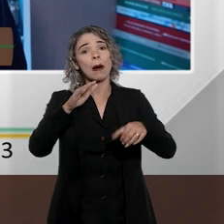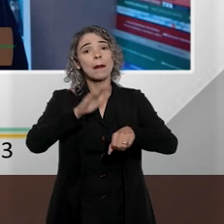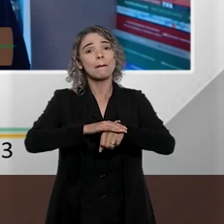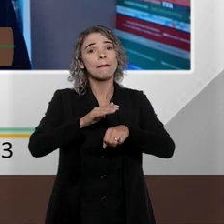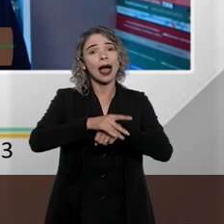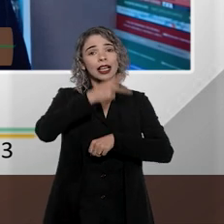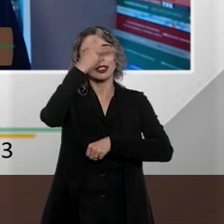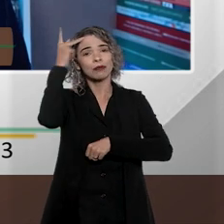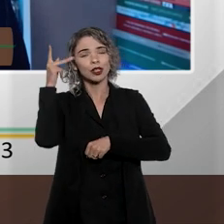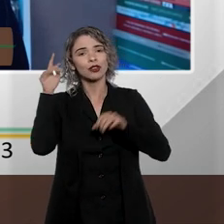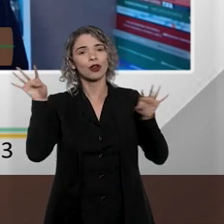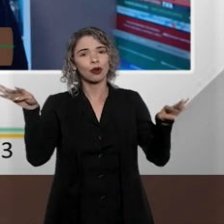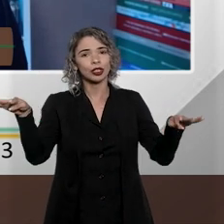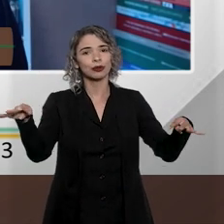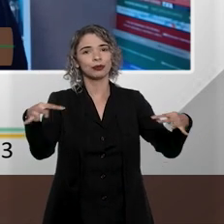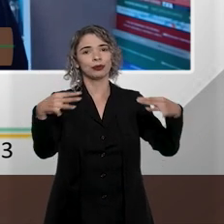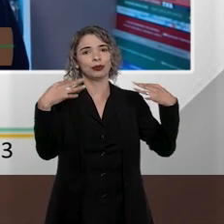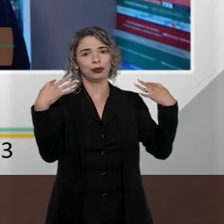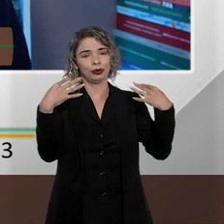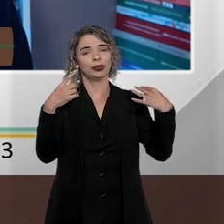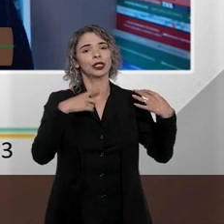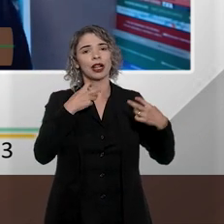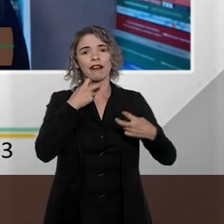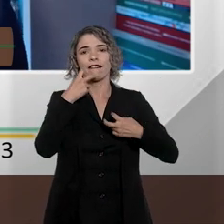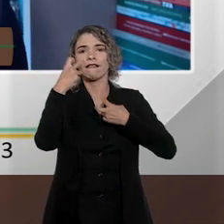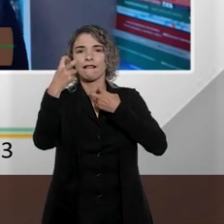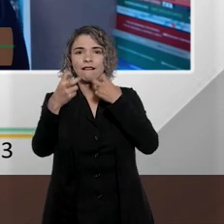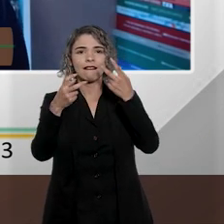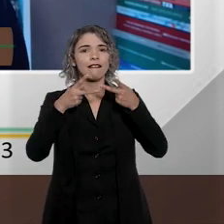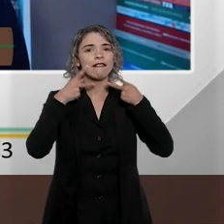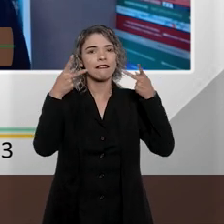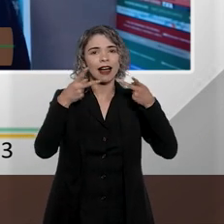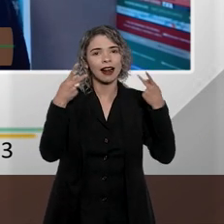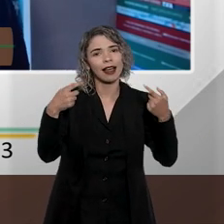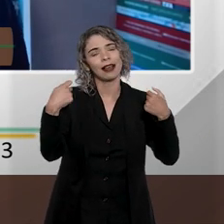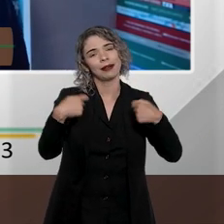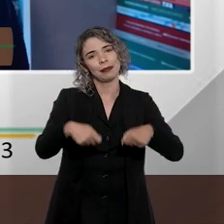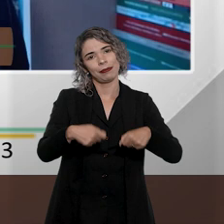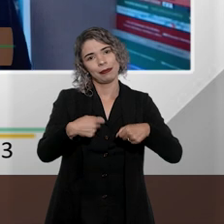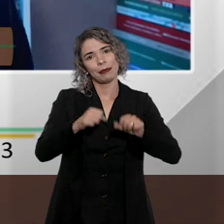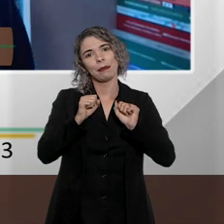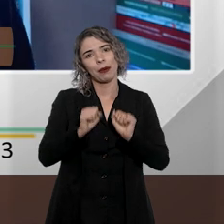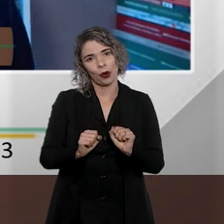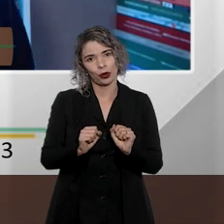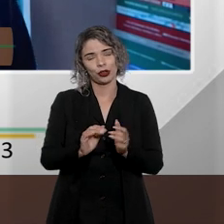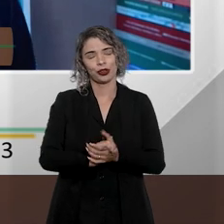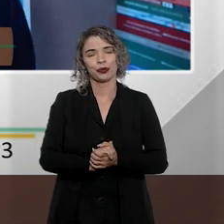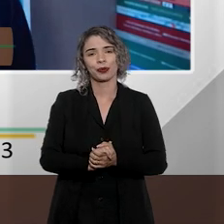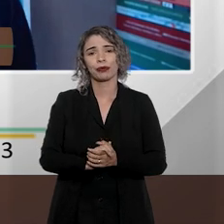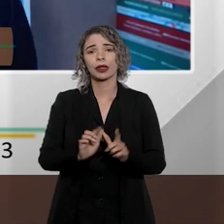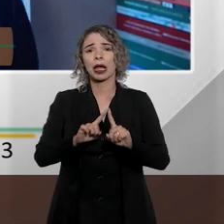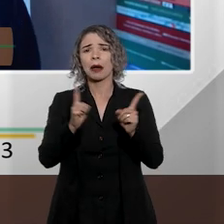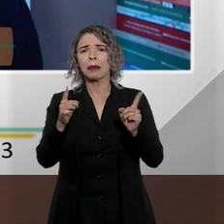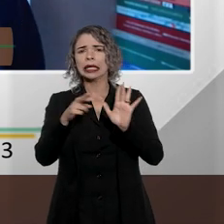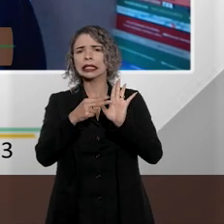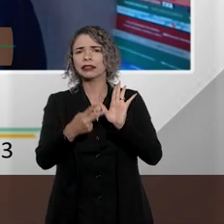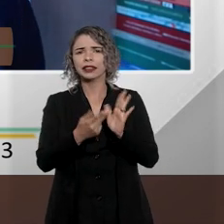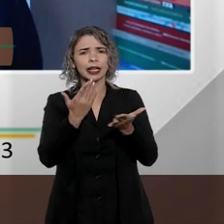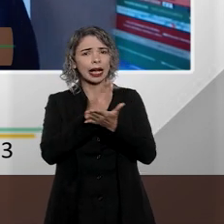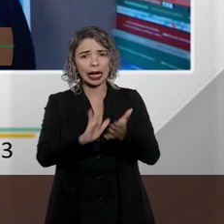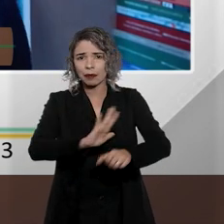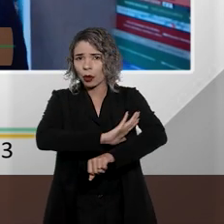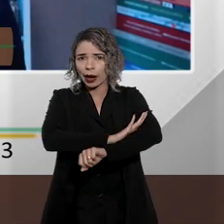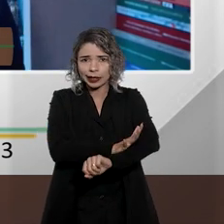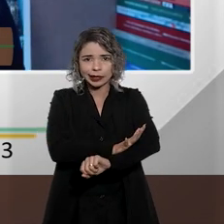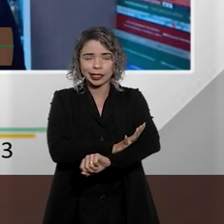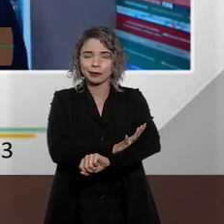sendo escutadas. E isso não necessariamente significa que nós estamos conseguindo develar o racismo na nossa sociedade.